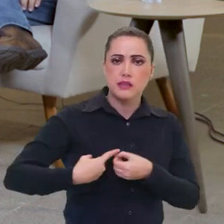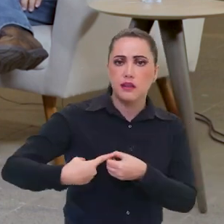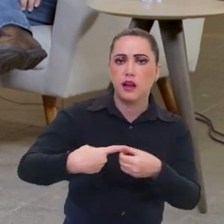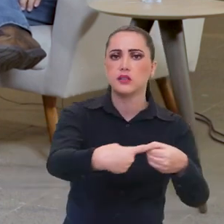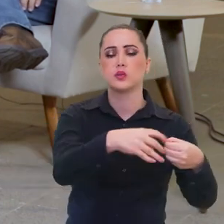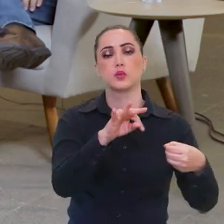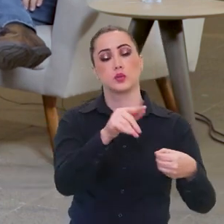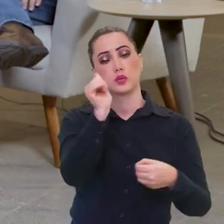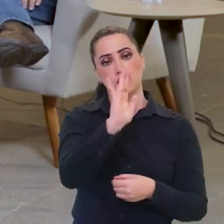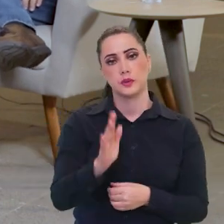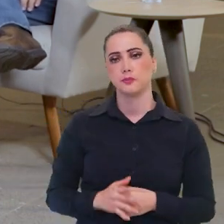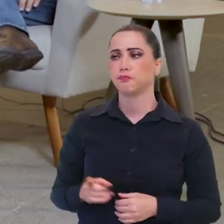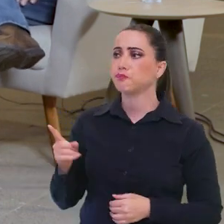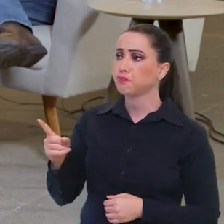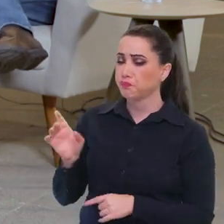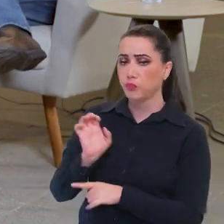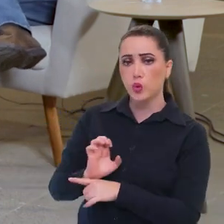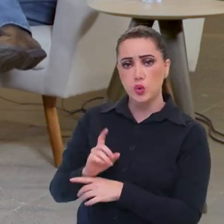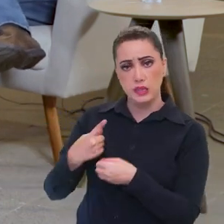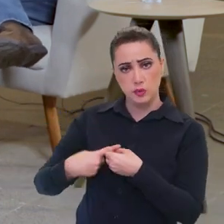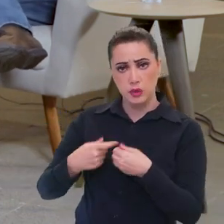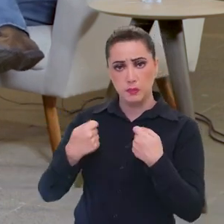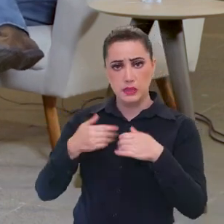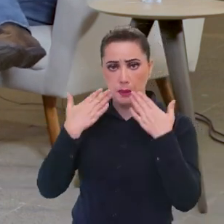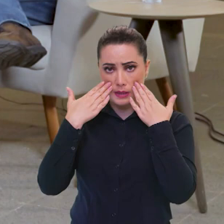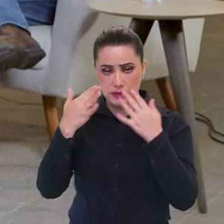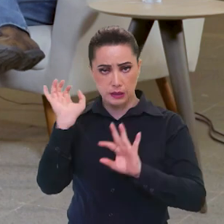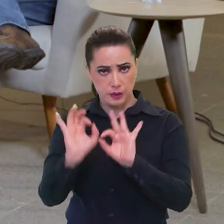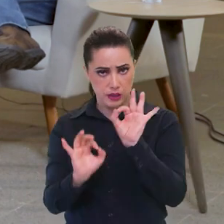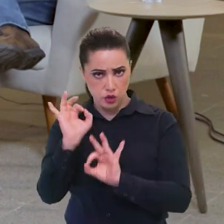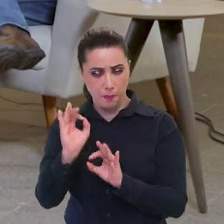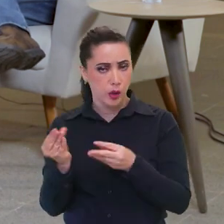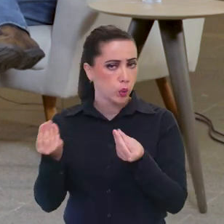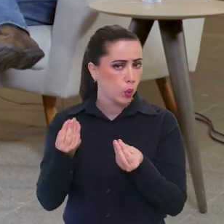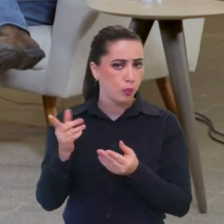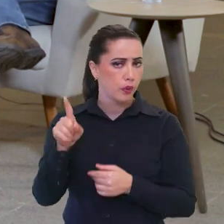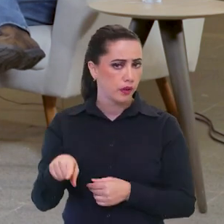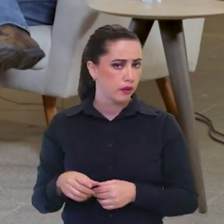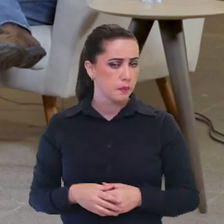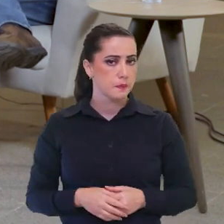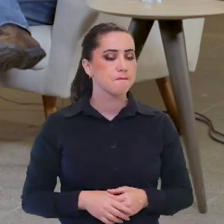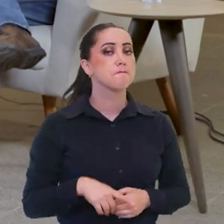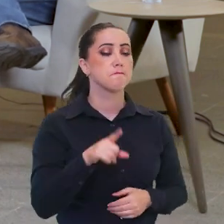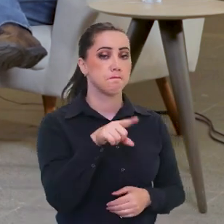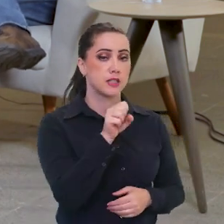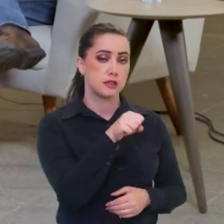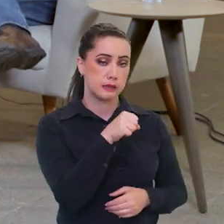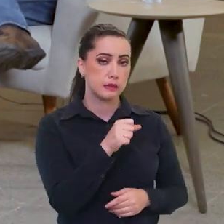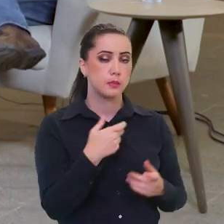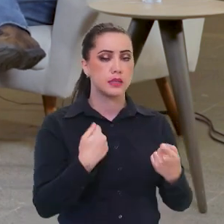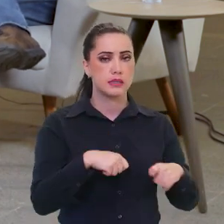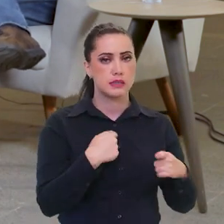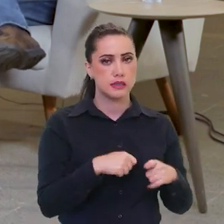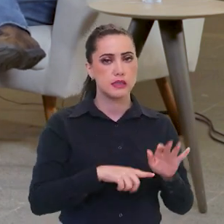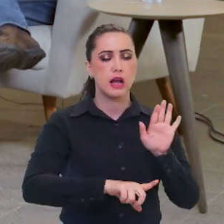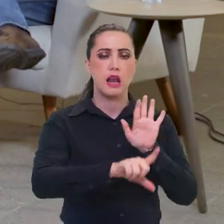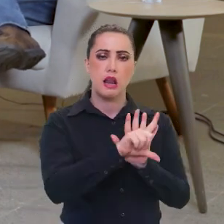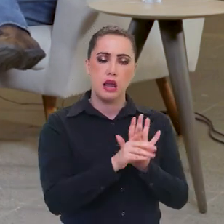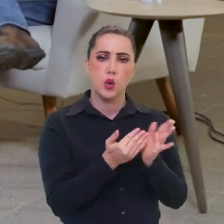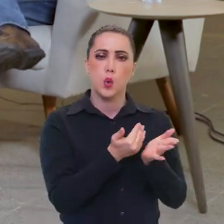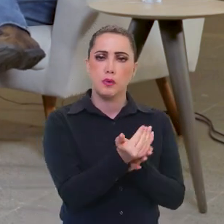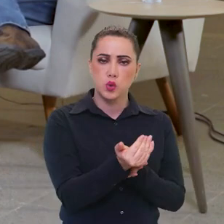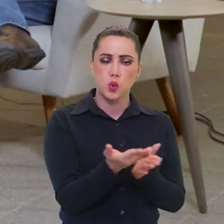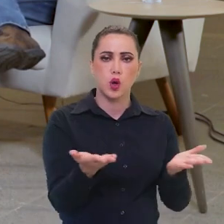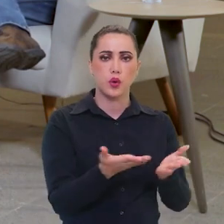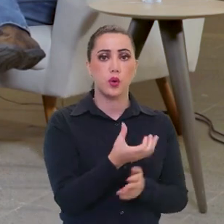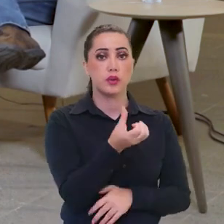conquista. Agora, os estados e municípios, eles vão ter de apresentar planos de ações para receber os recursos, ministro? Isso, isso. A lei foi